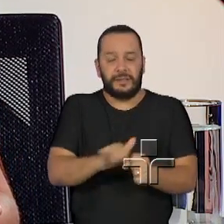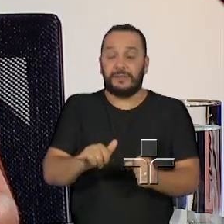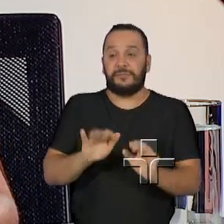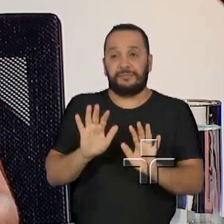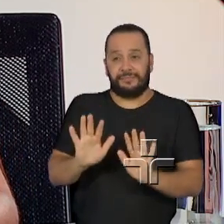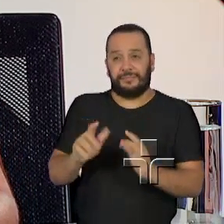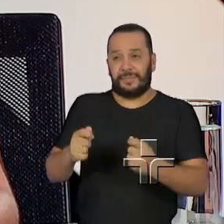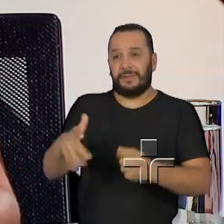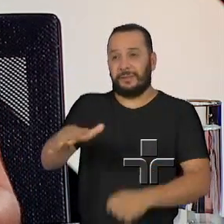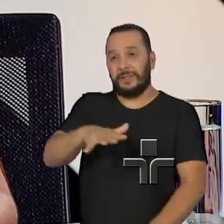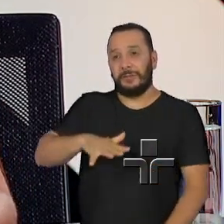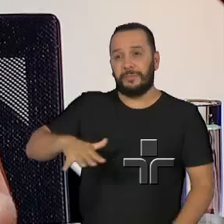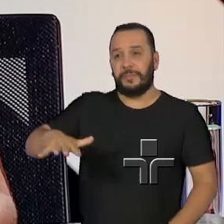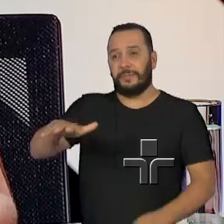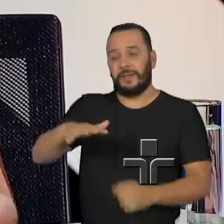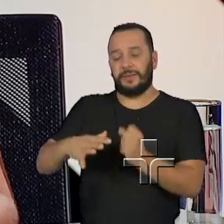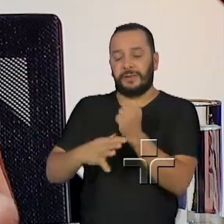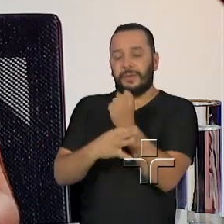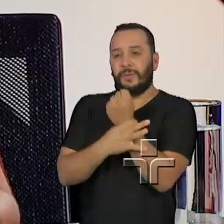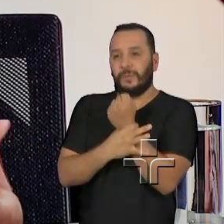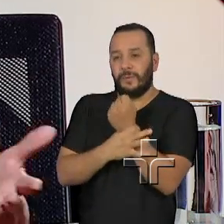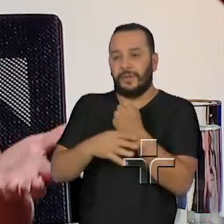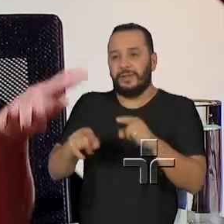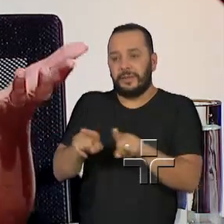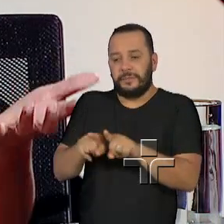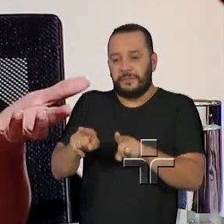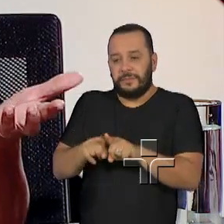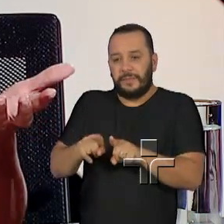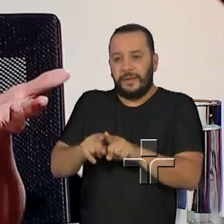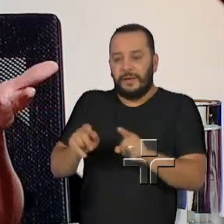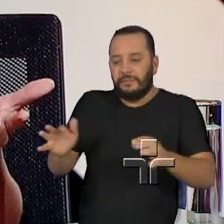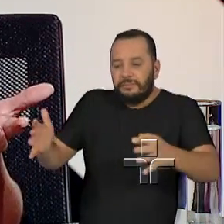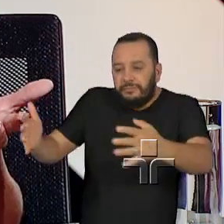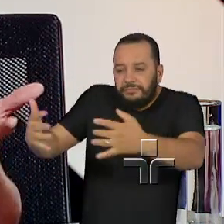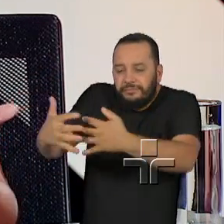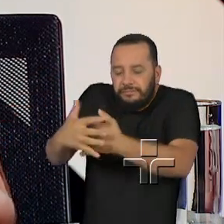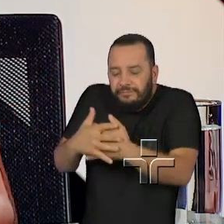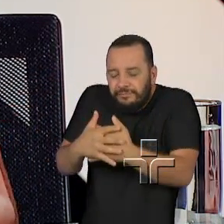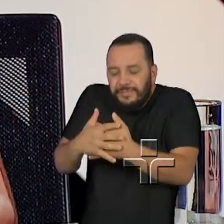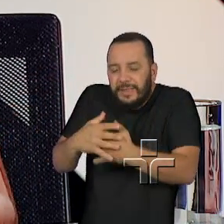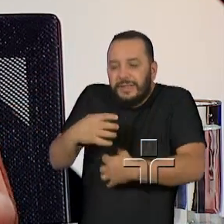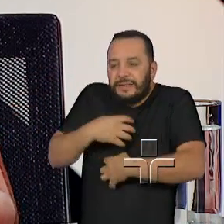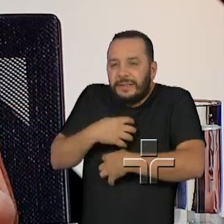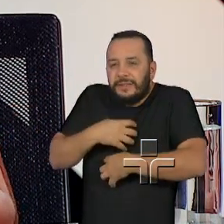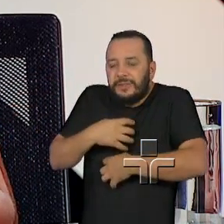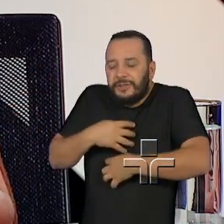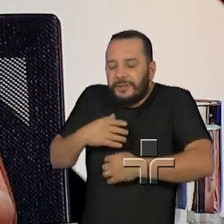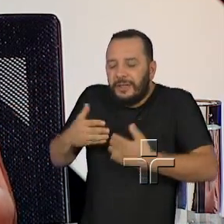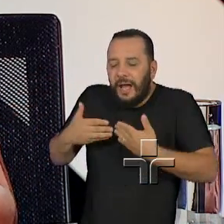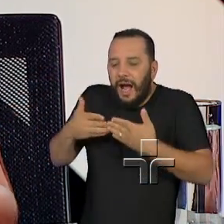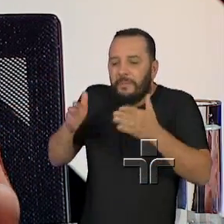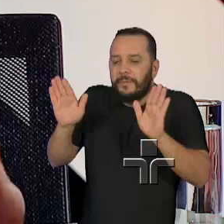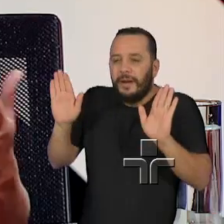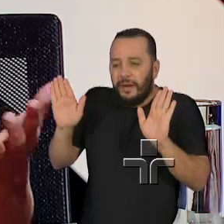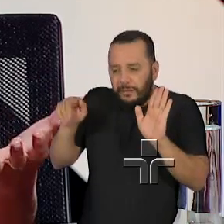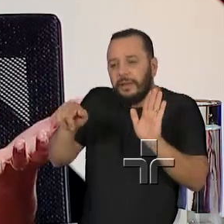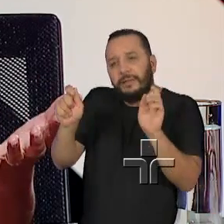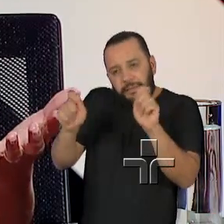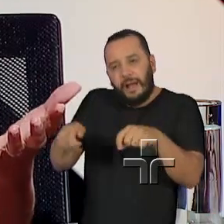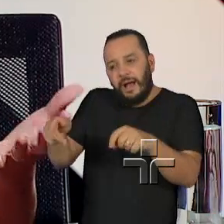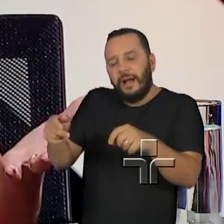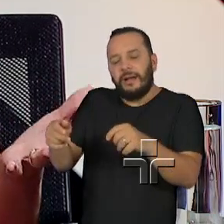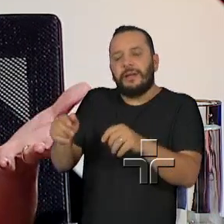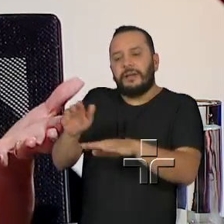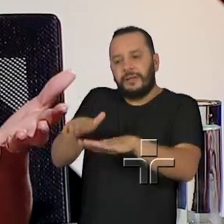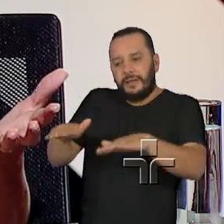seguros e acolhedores para que a violência seja exposta por uma criança ou um adolescente, envolve, na verdade,